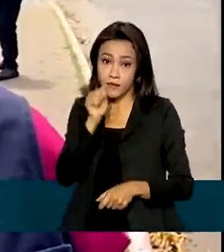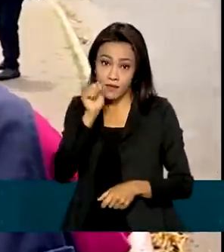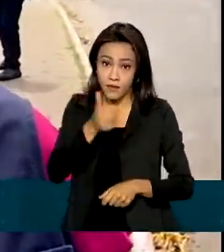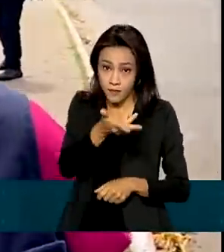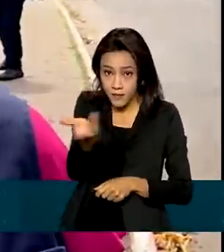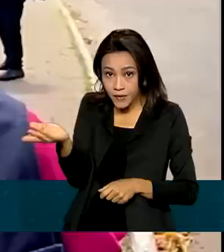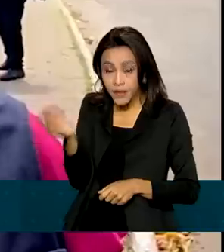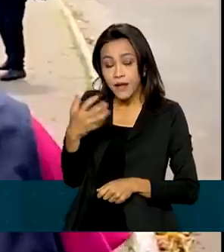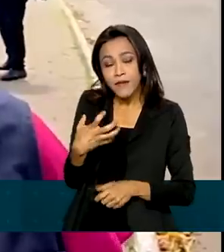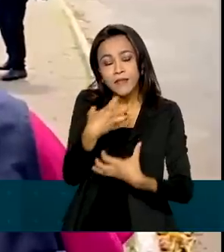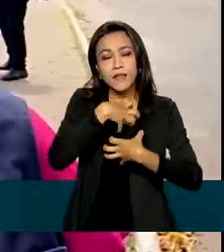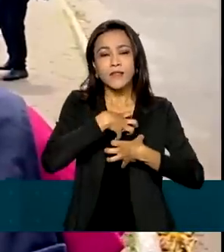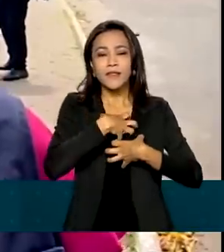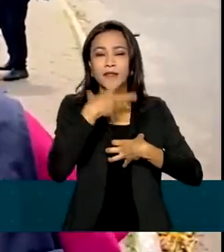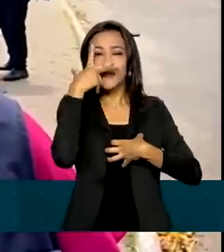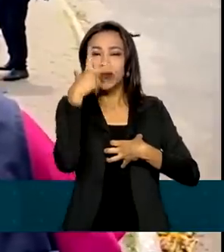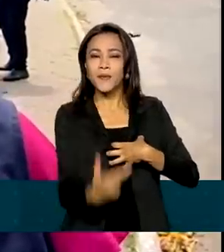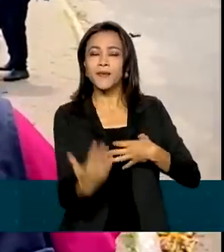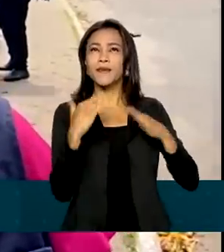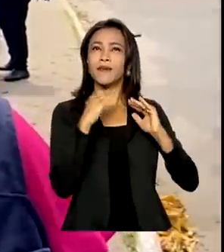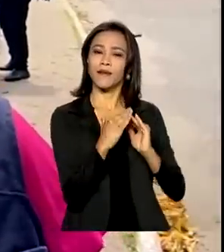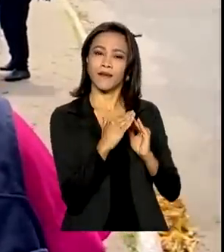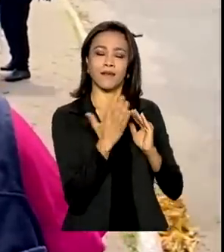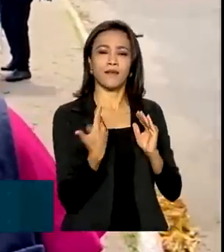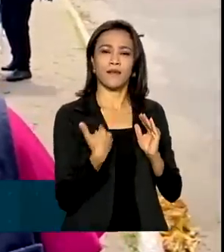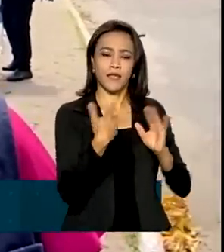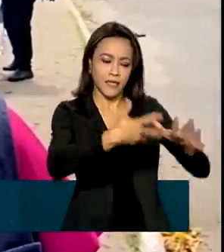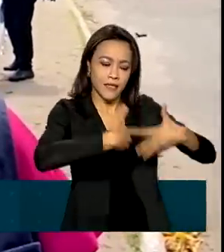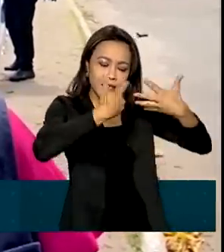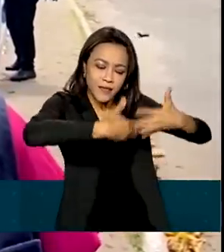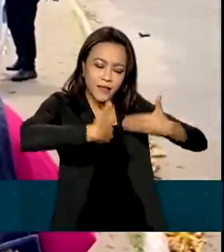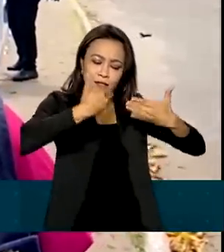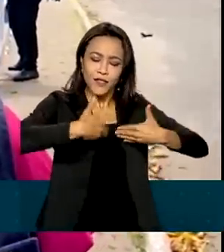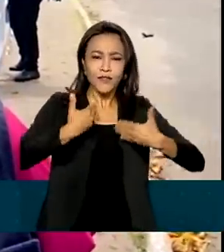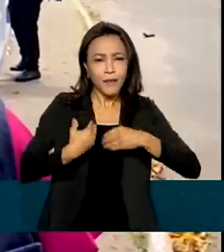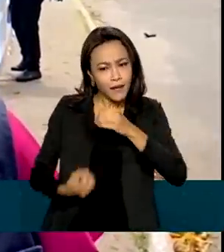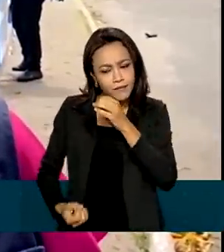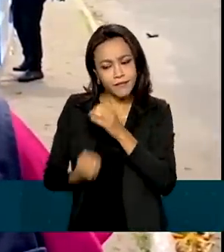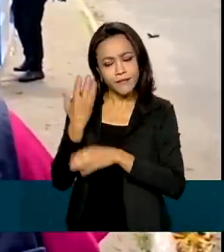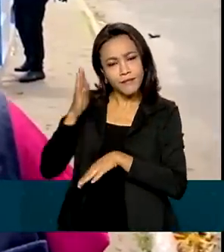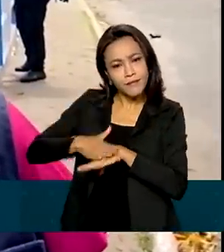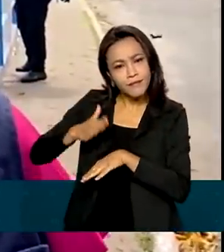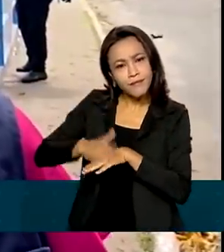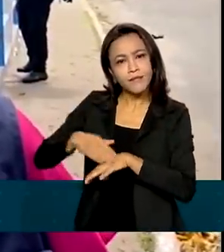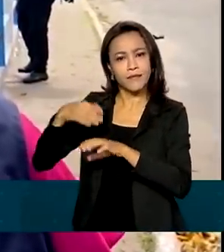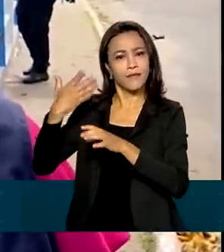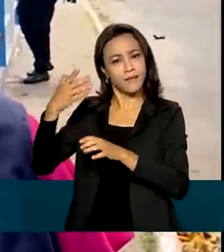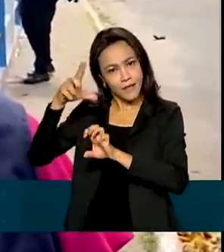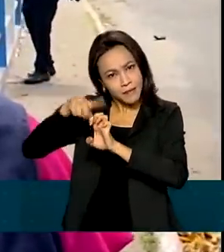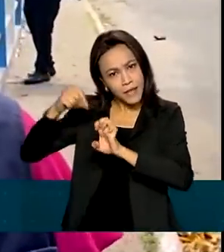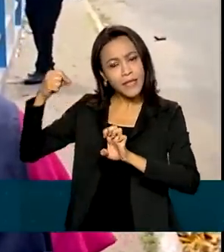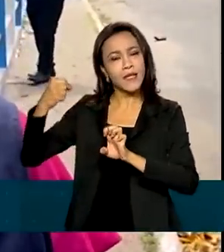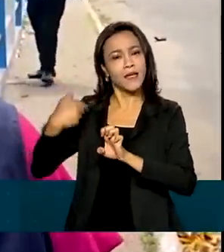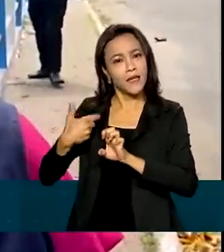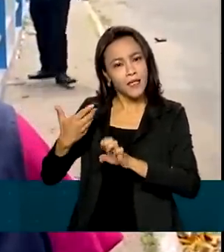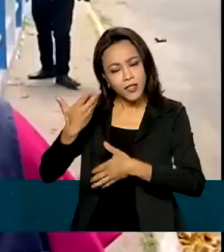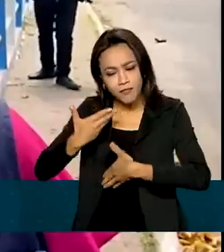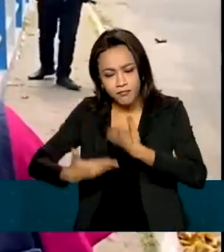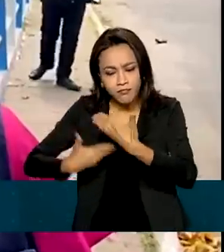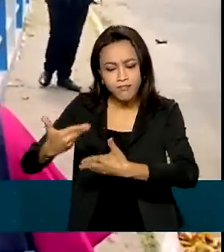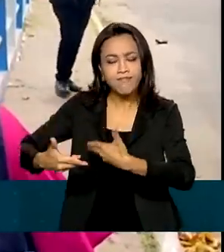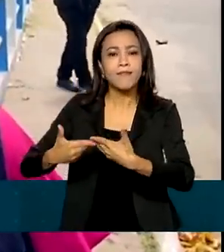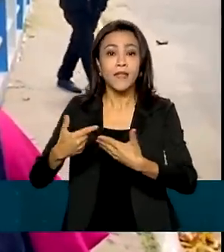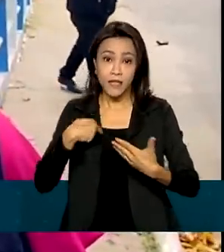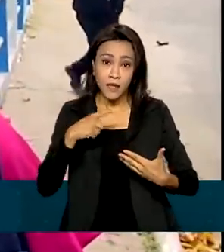Aqui a mulher vai se sentir em casa. Ela vai ter aquele incentivo para empreender, para ter essa autonomia econômica. E também ela vai ter um espaço de acolhimento.